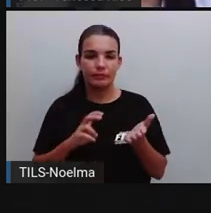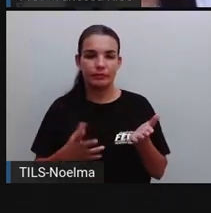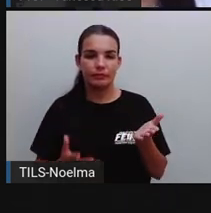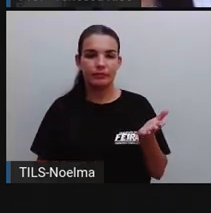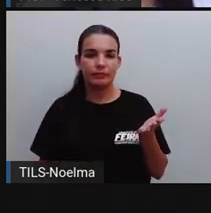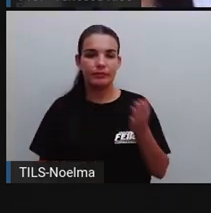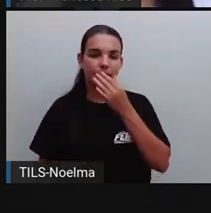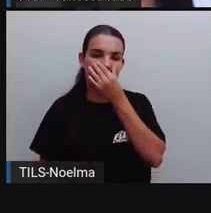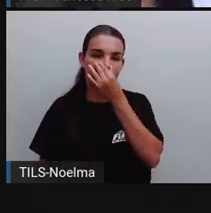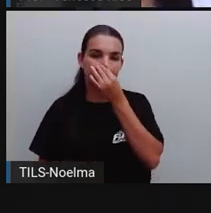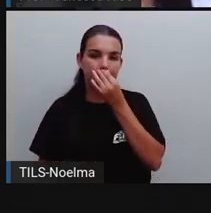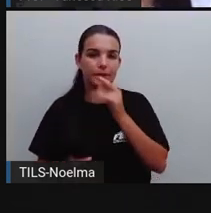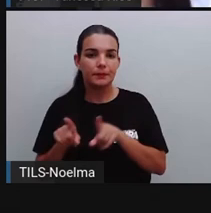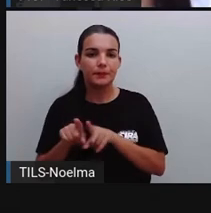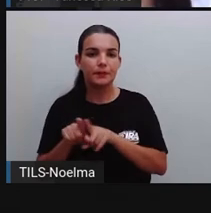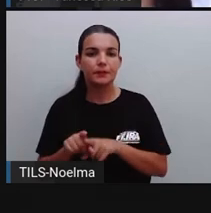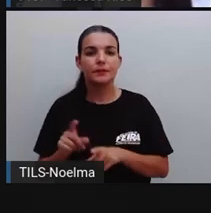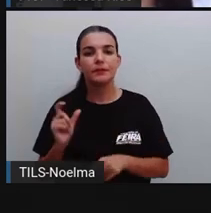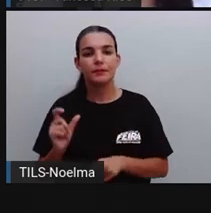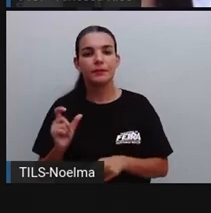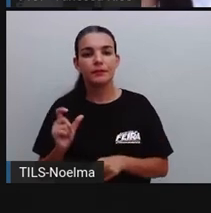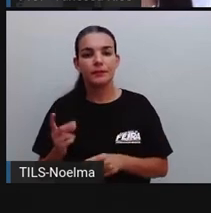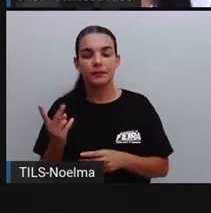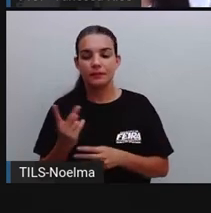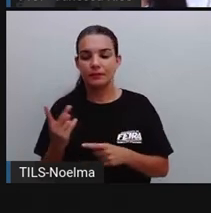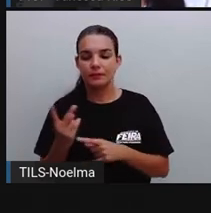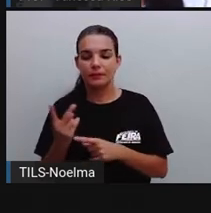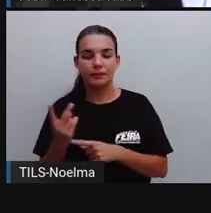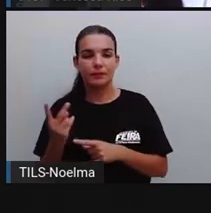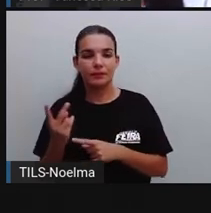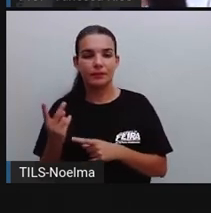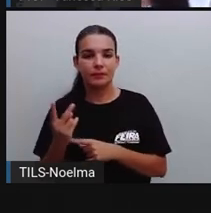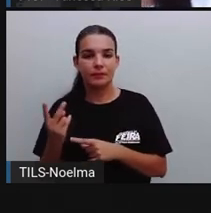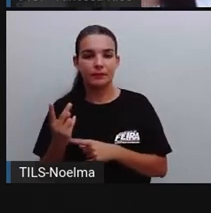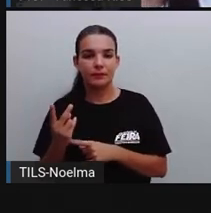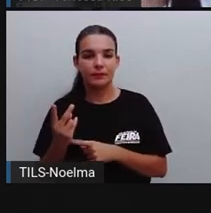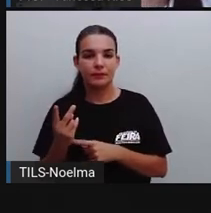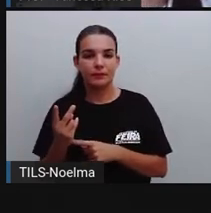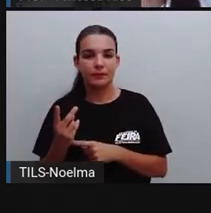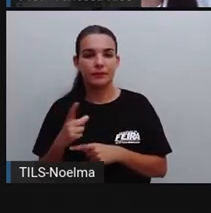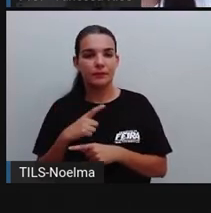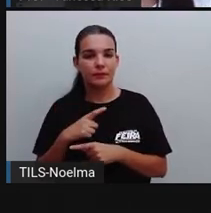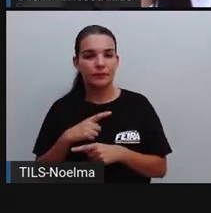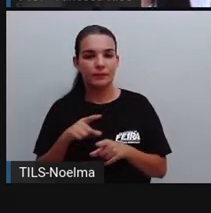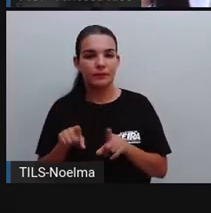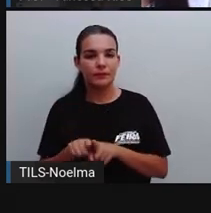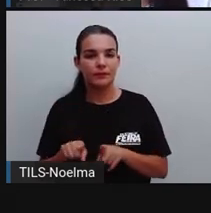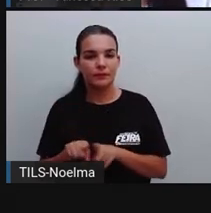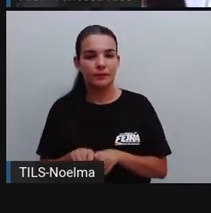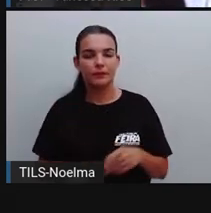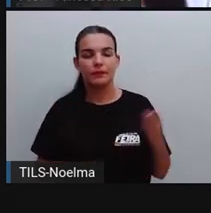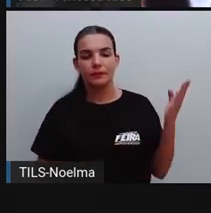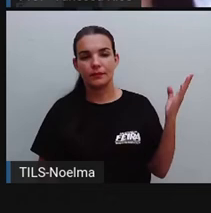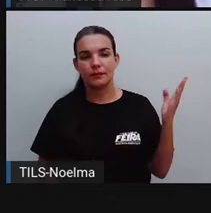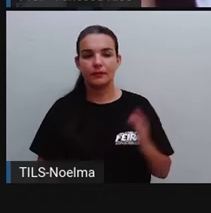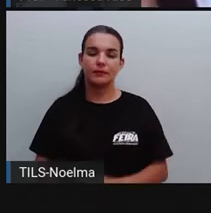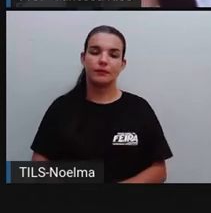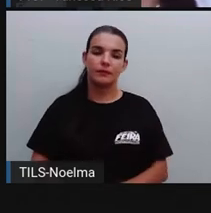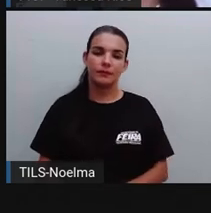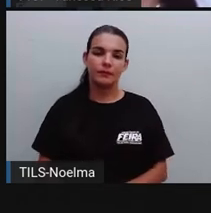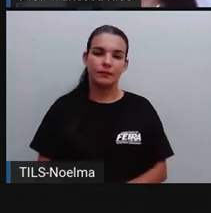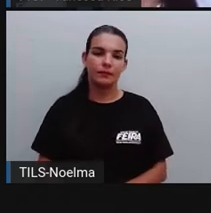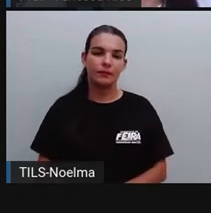E também nas palavras compostas, mini hotel, sobre-humano, super-homem.